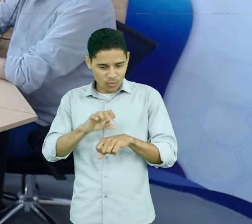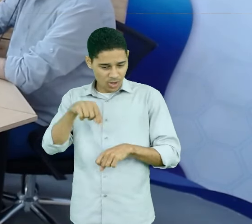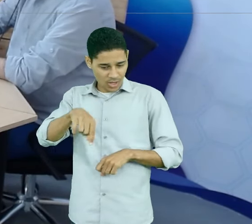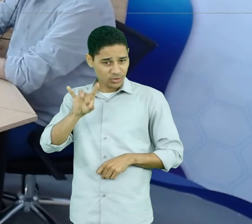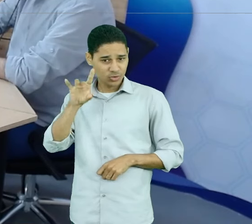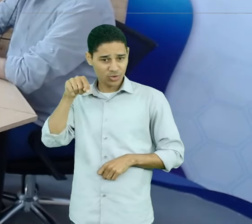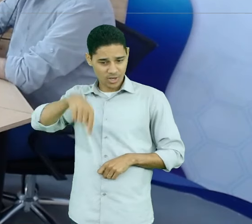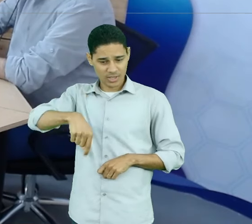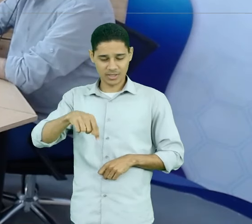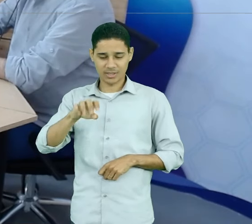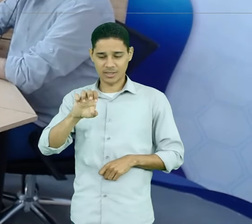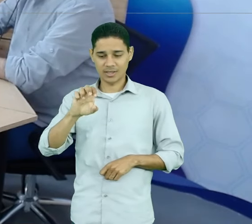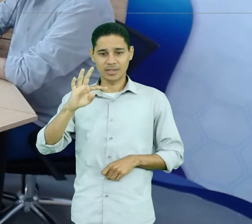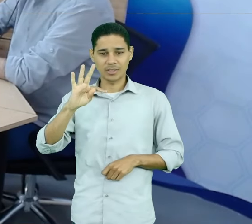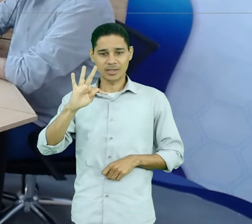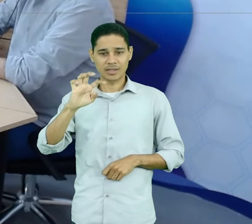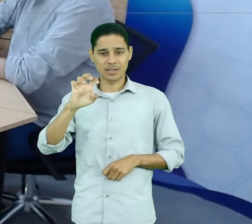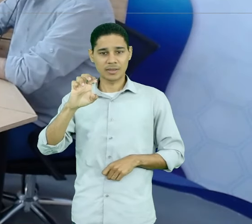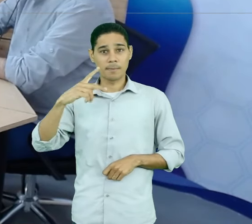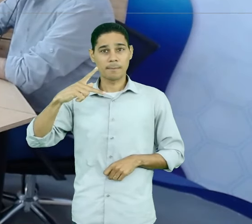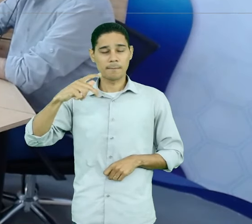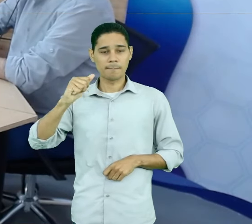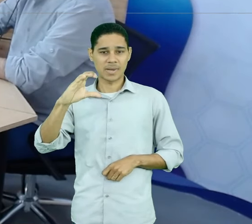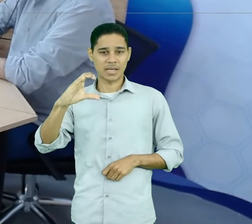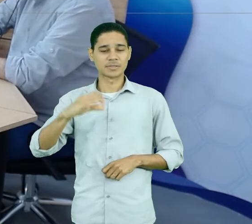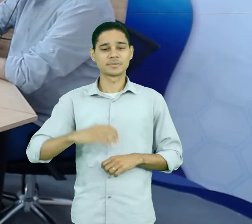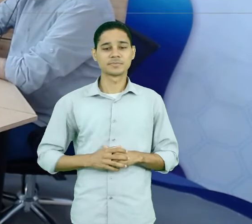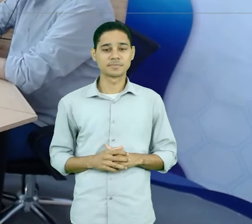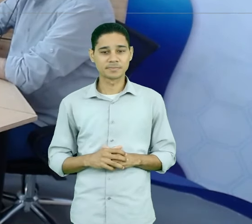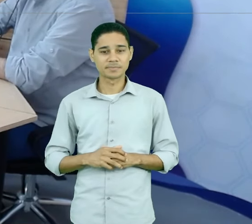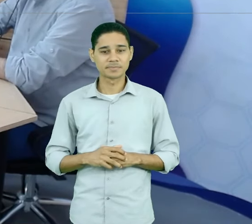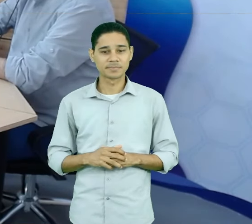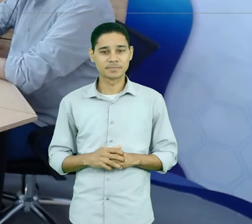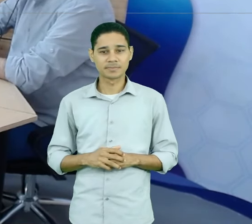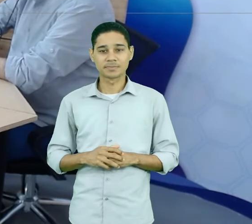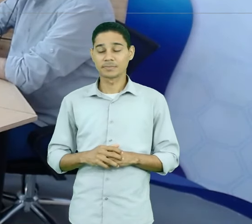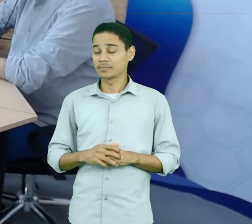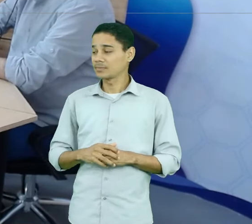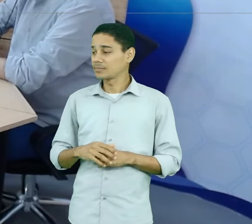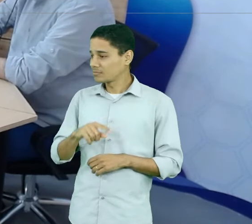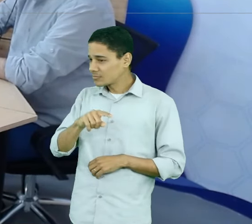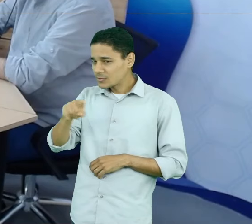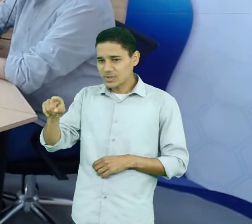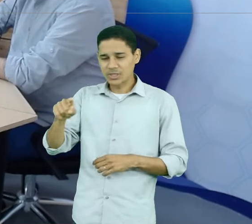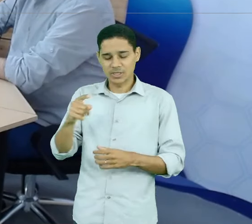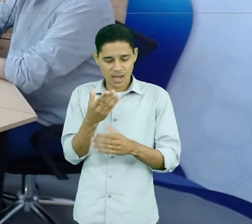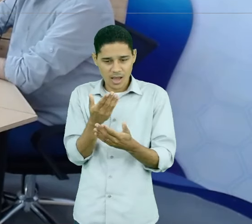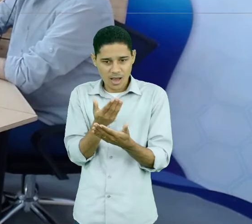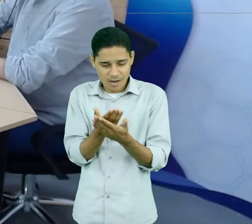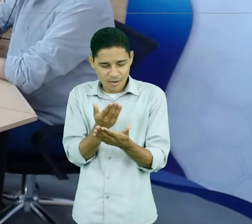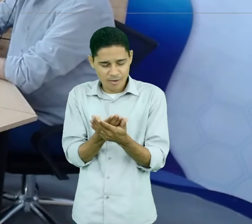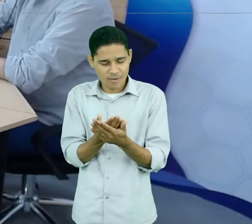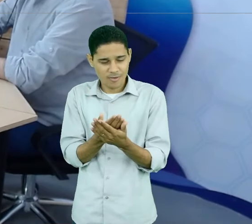Pode ter certeza que vocês são alunos especiais e exclusivos.